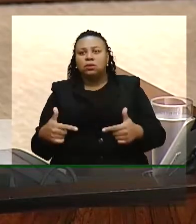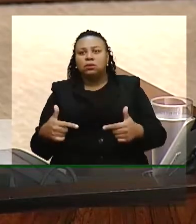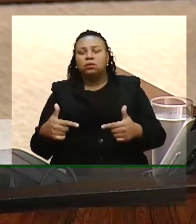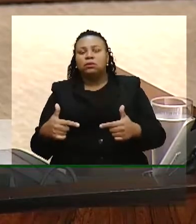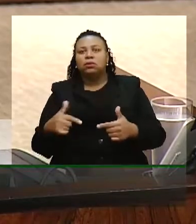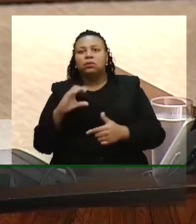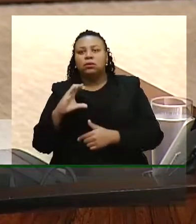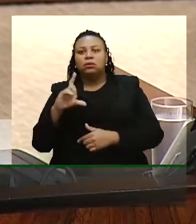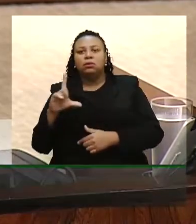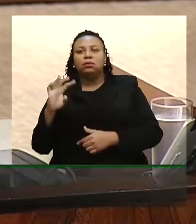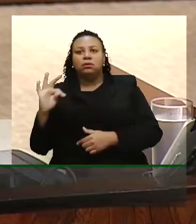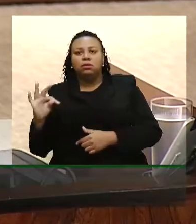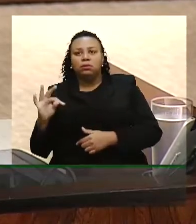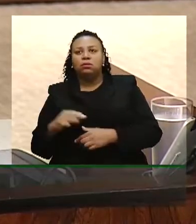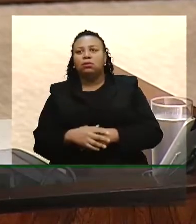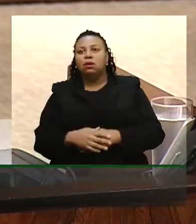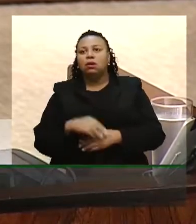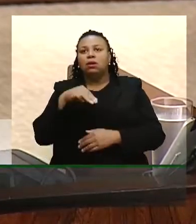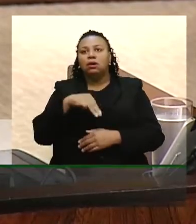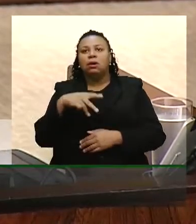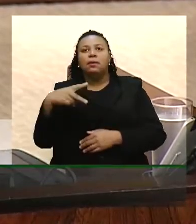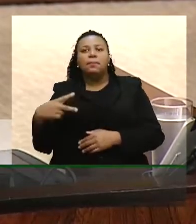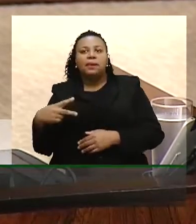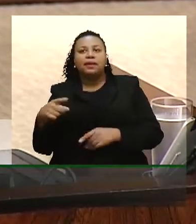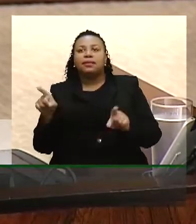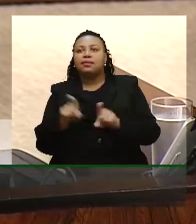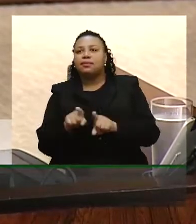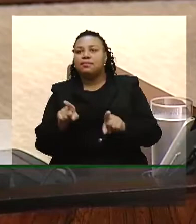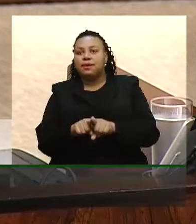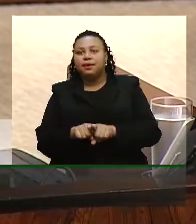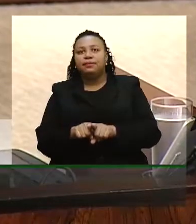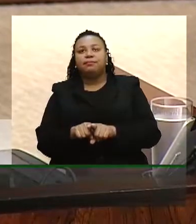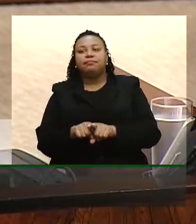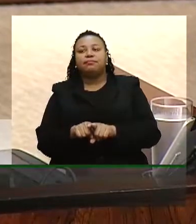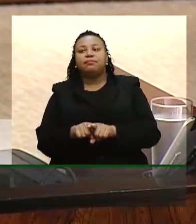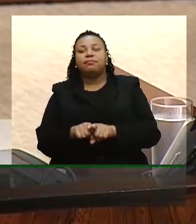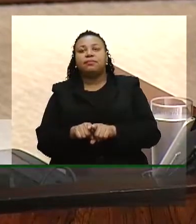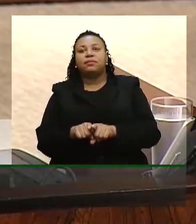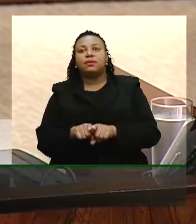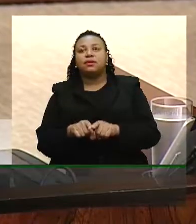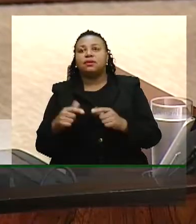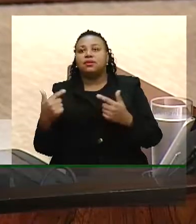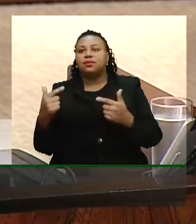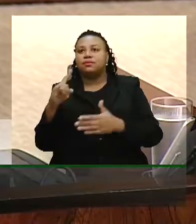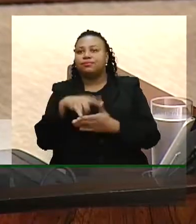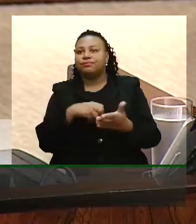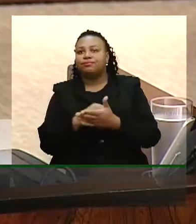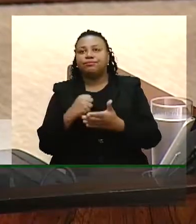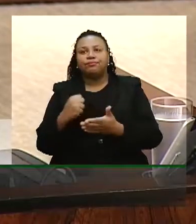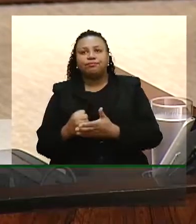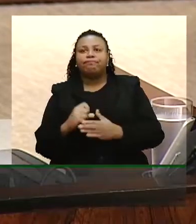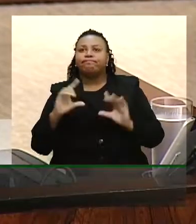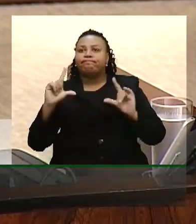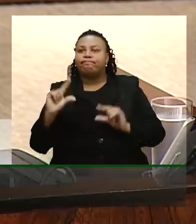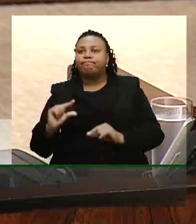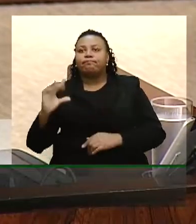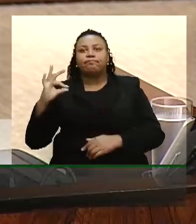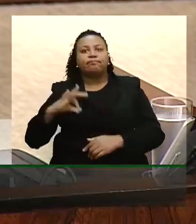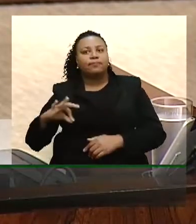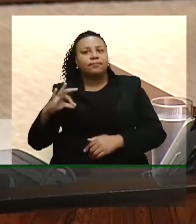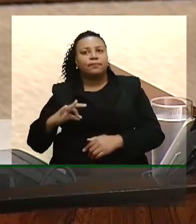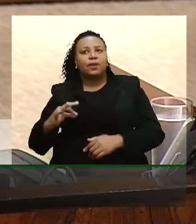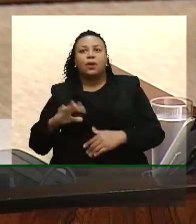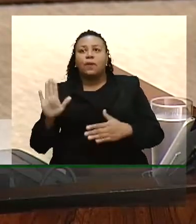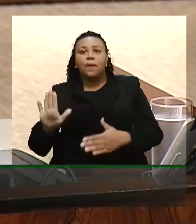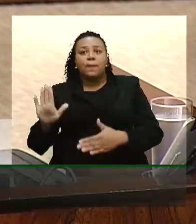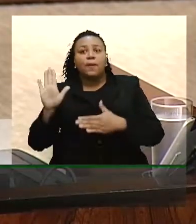CLT. A MP também dá margem para o empregador contratar por um baixo salário com a